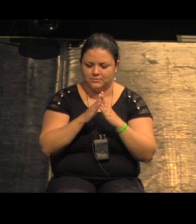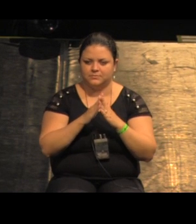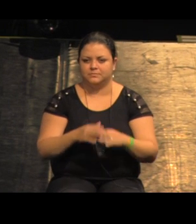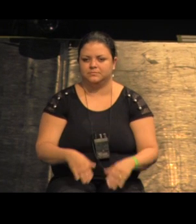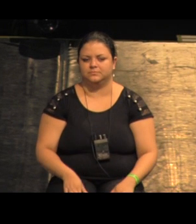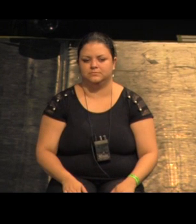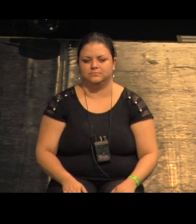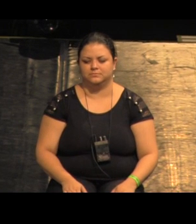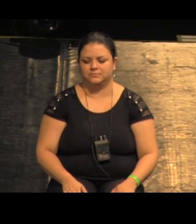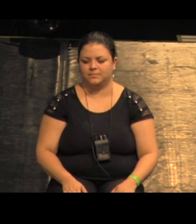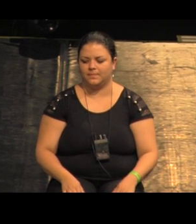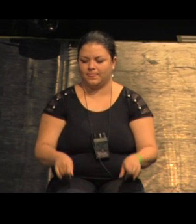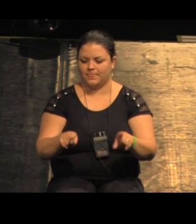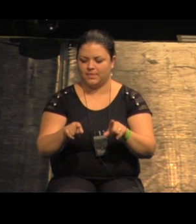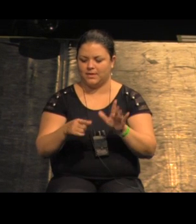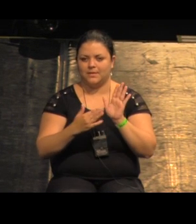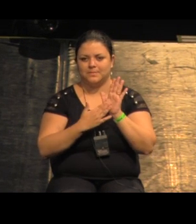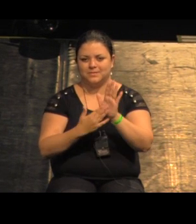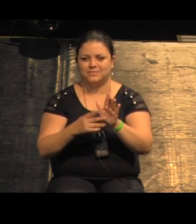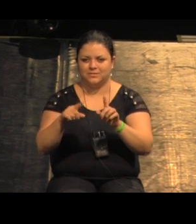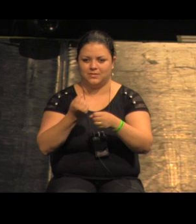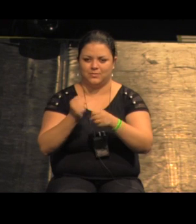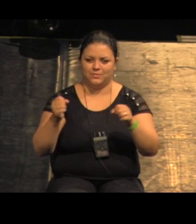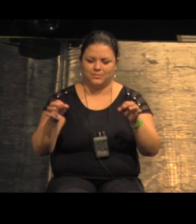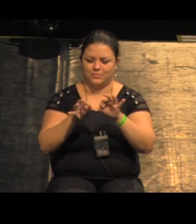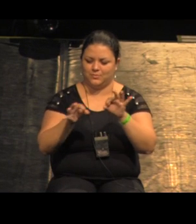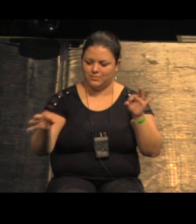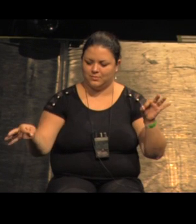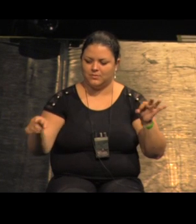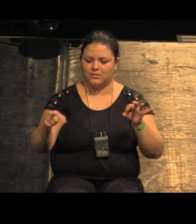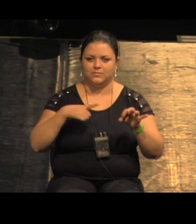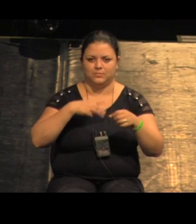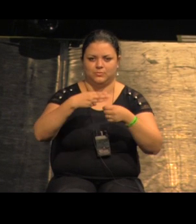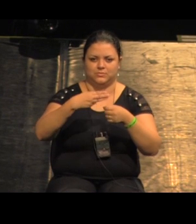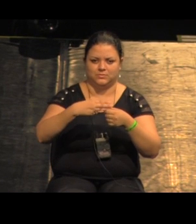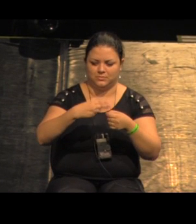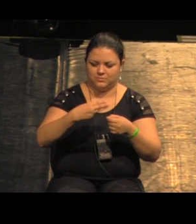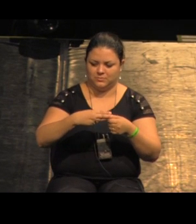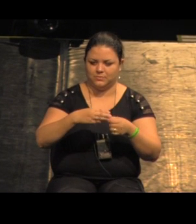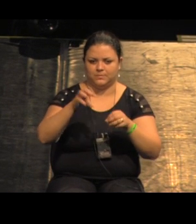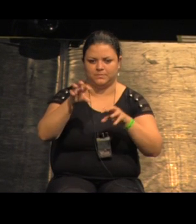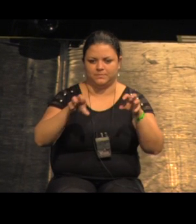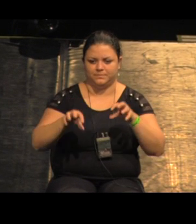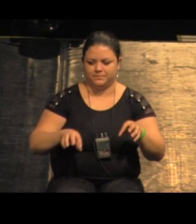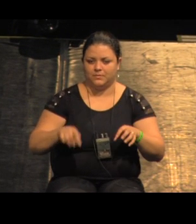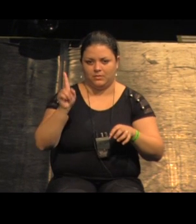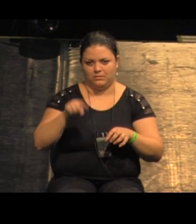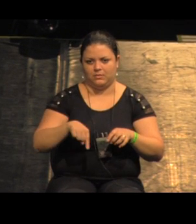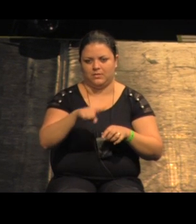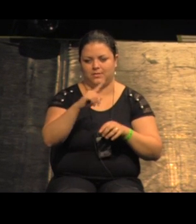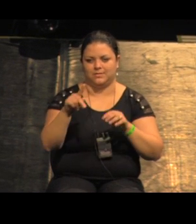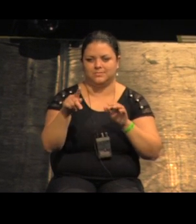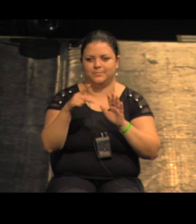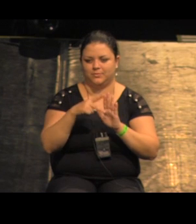acho que eu vou andando porque essa apresentação é cumprida está aí o município esse programa então olha